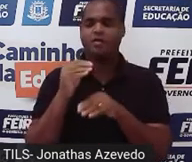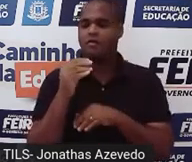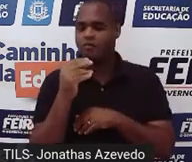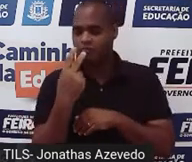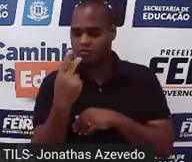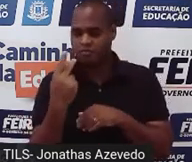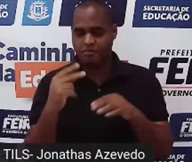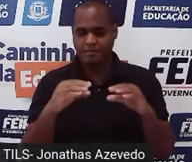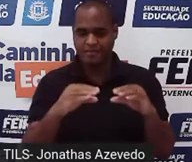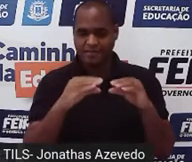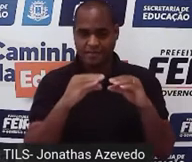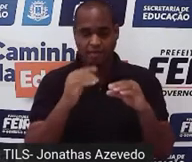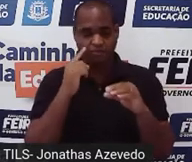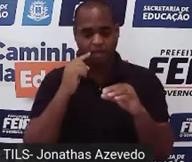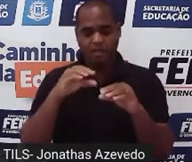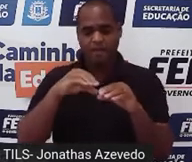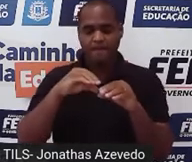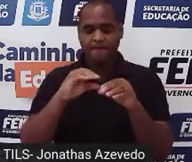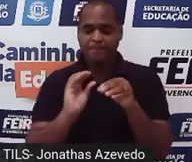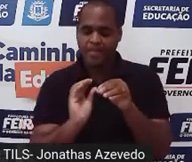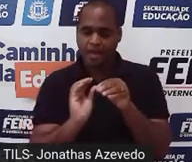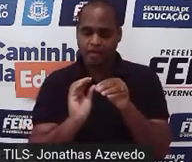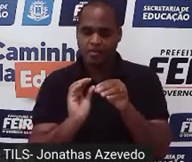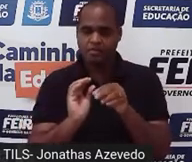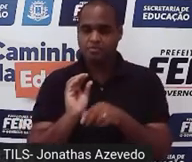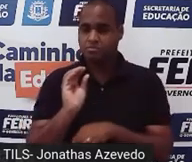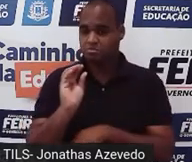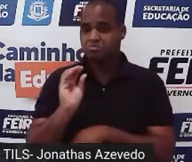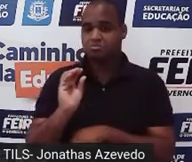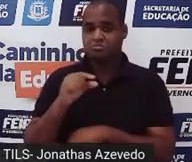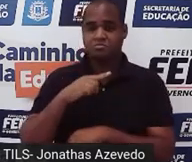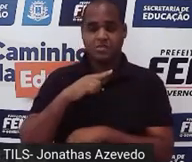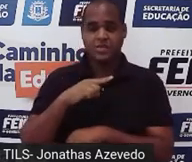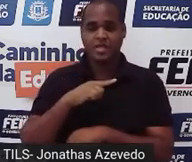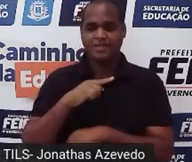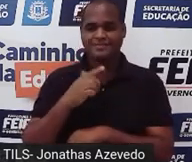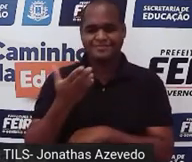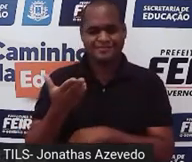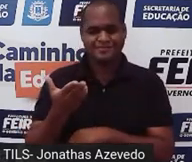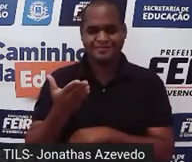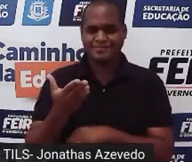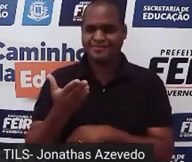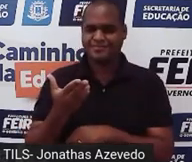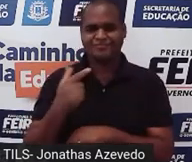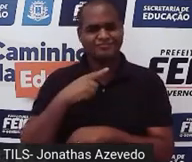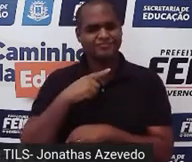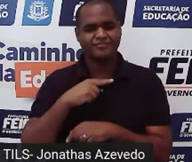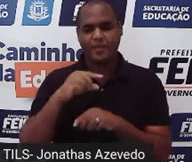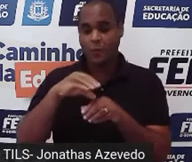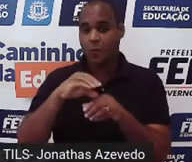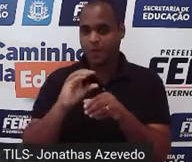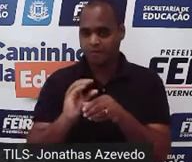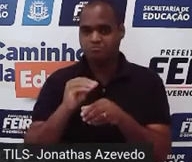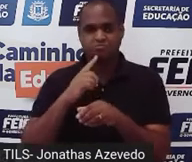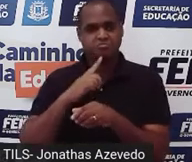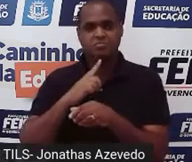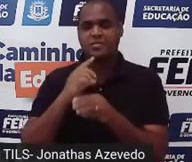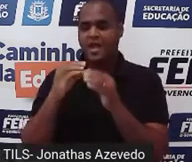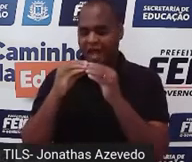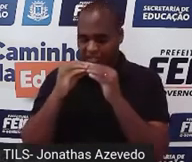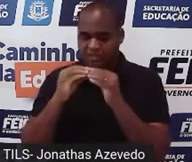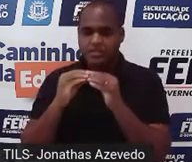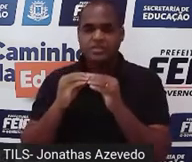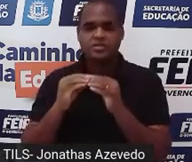cubinhos, não é cubo, mas eu vou usar assim, né, um dos cubinhos ali foi comido,